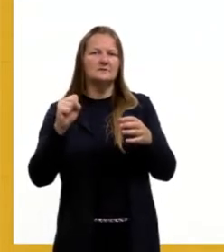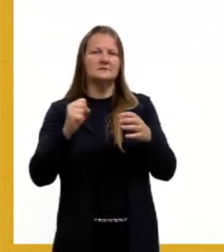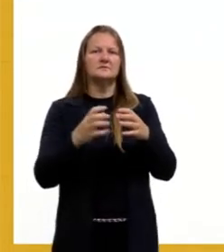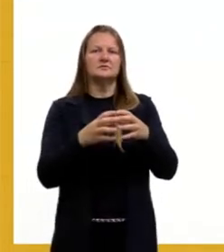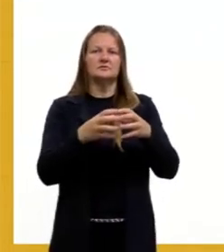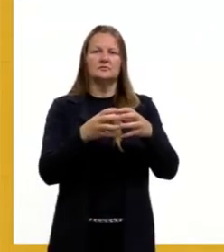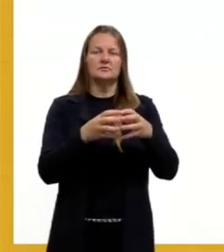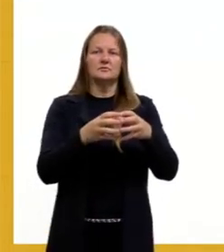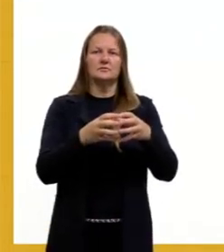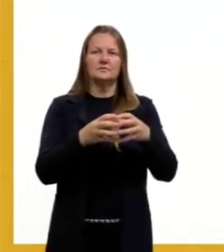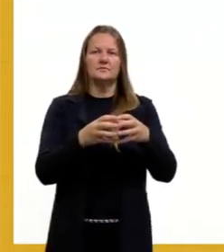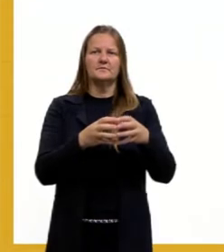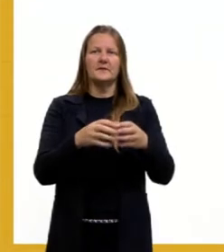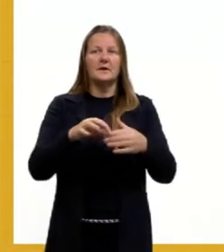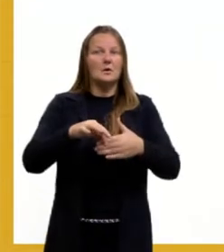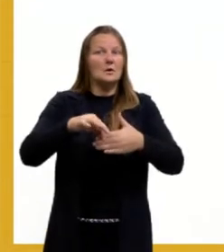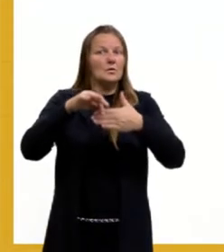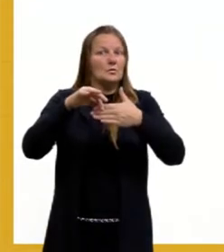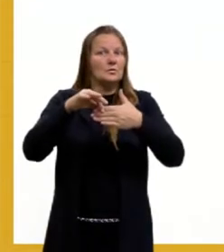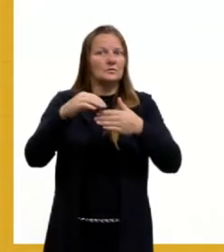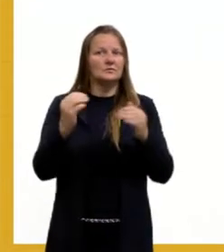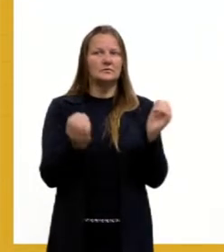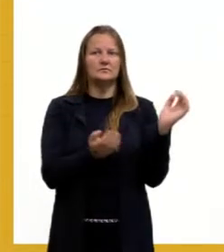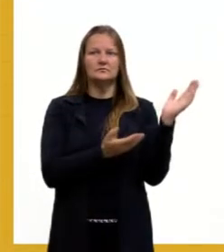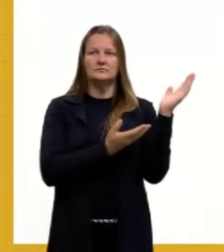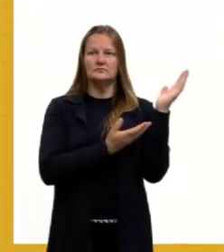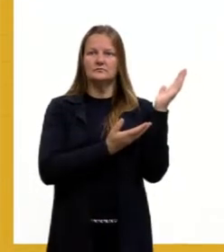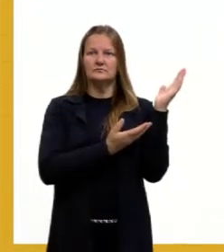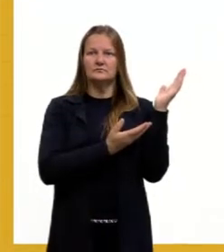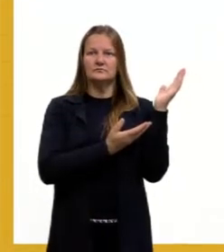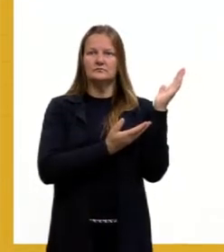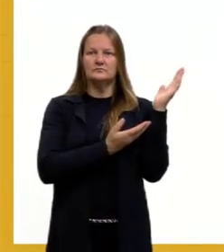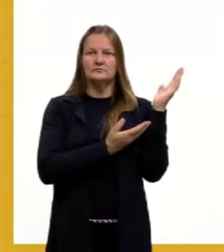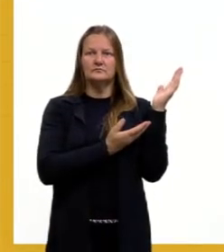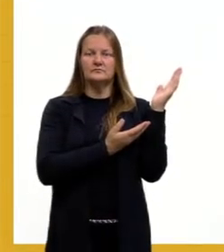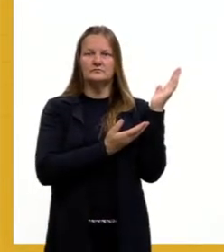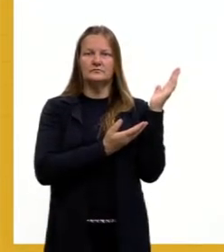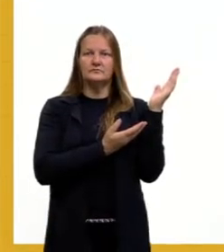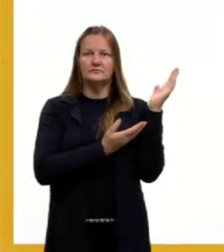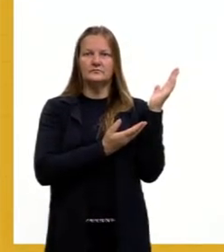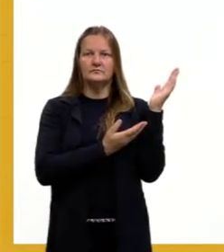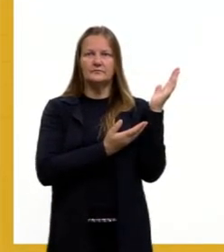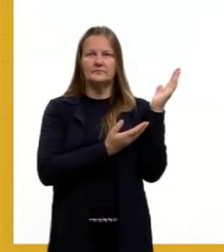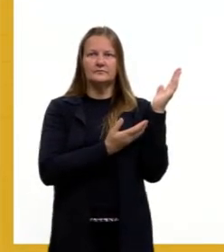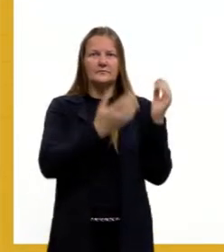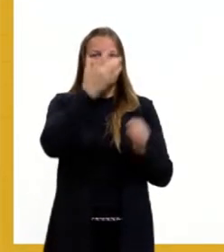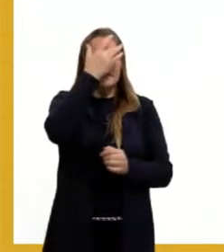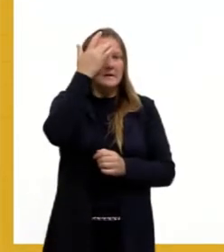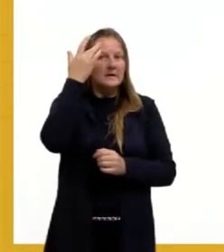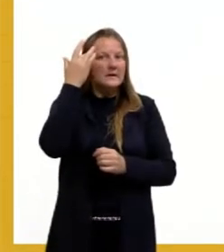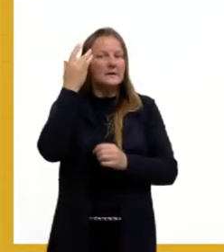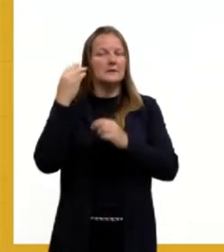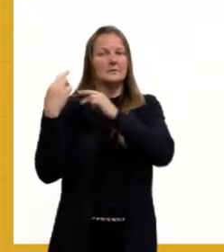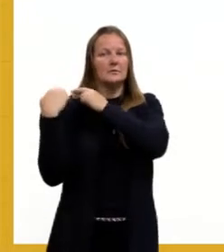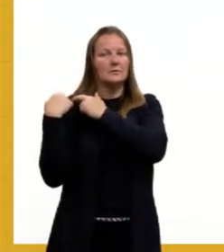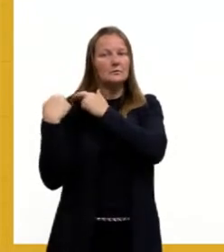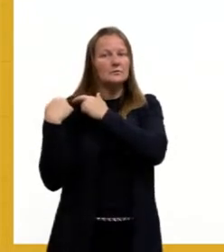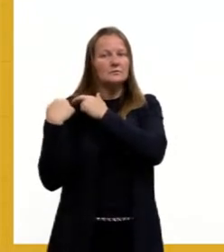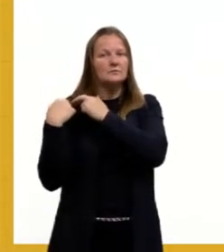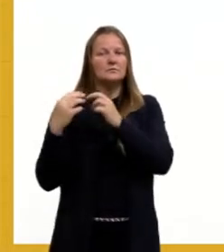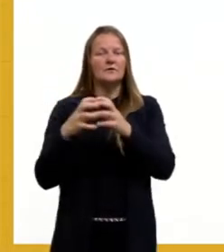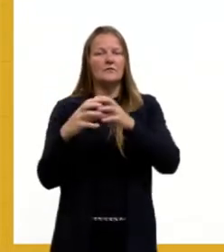comeine é o grande, a grande pessoa, né, o grande responsável, né, por essa